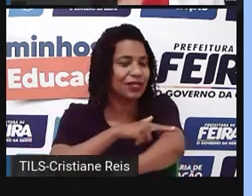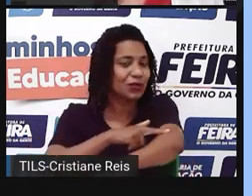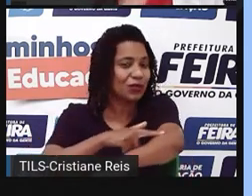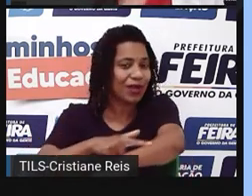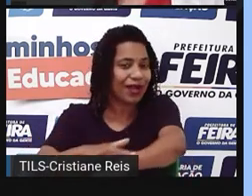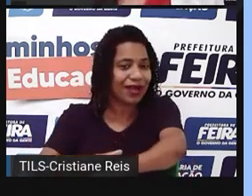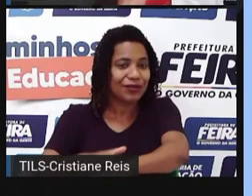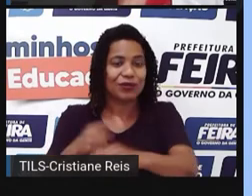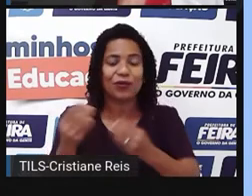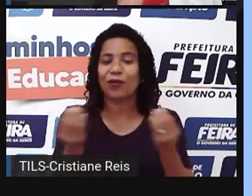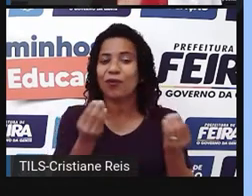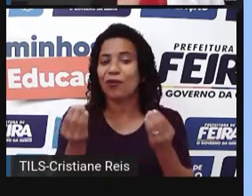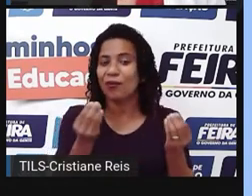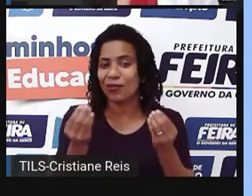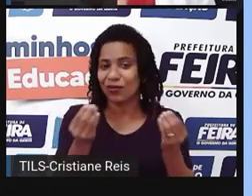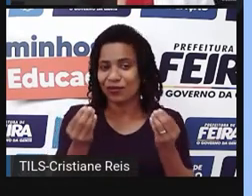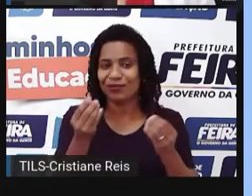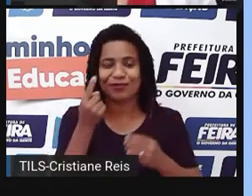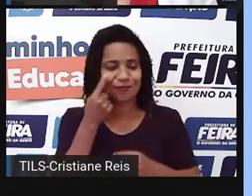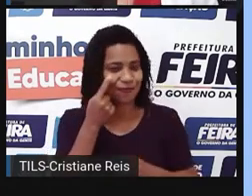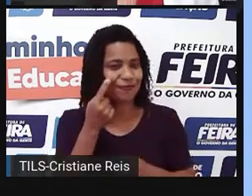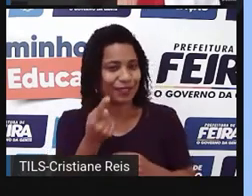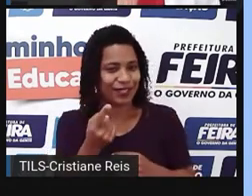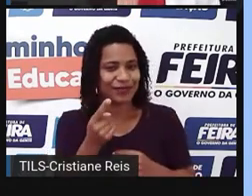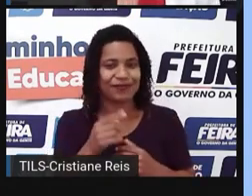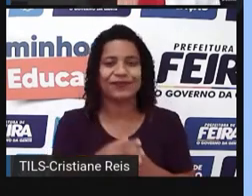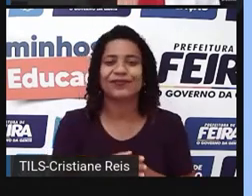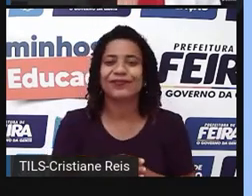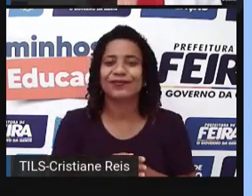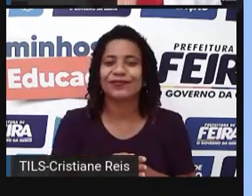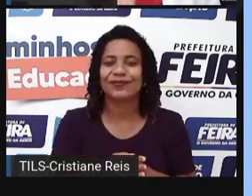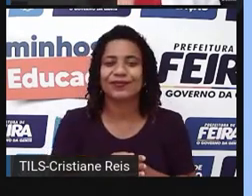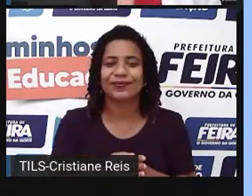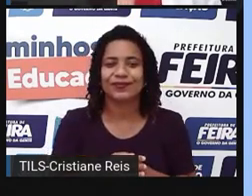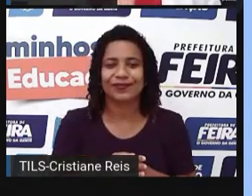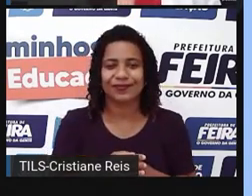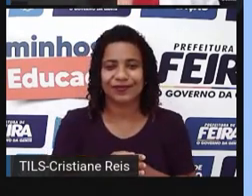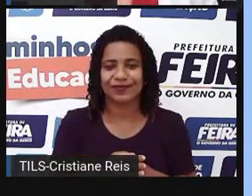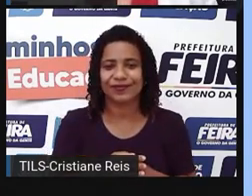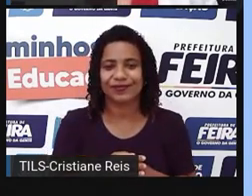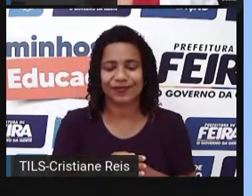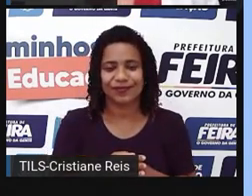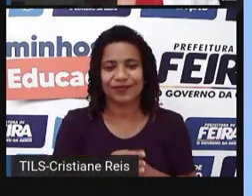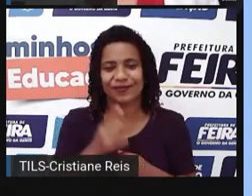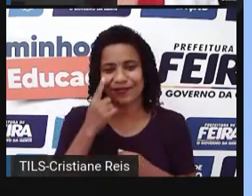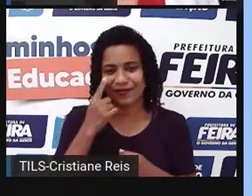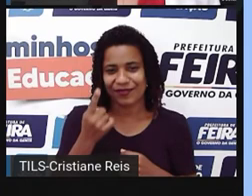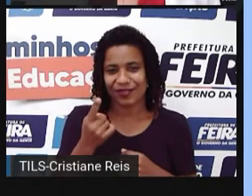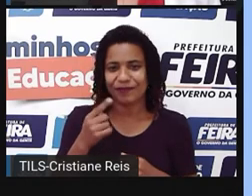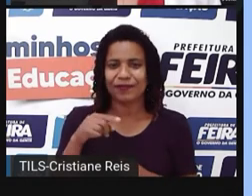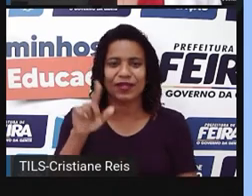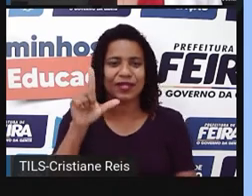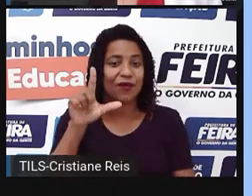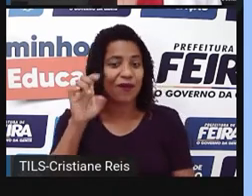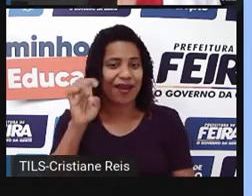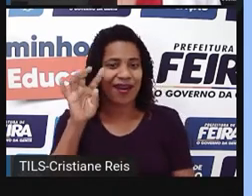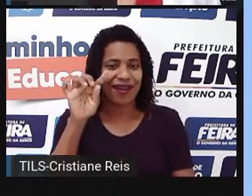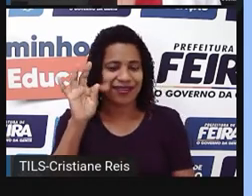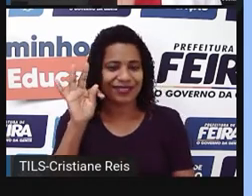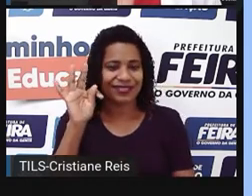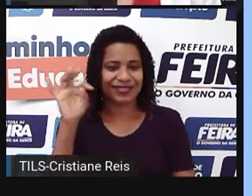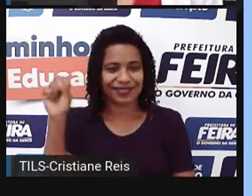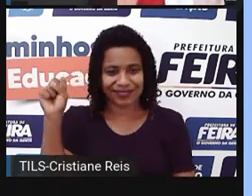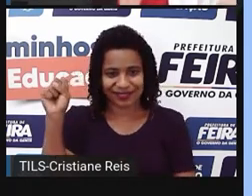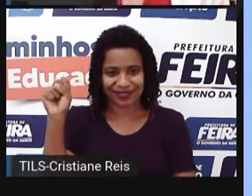utilizar algumas expressões do inglês. Por exemplo, let's. Let's do this. Let's not do this.